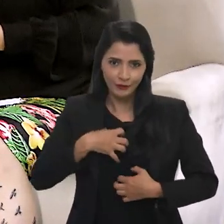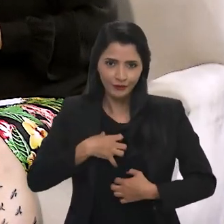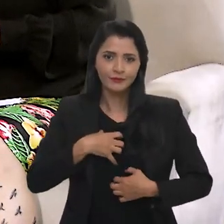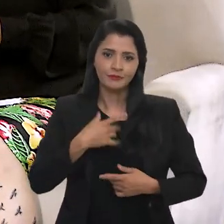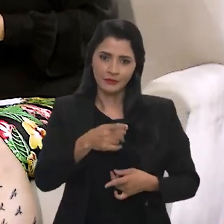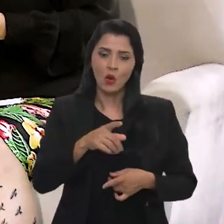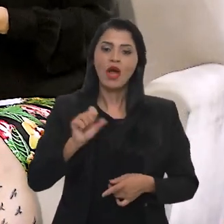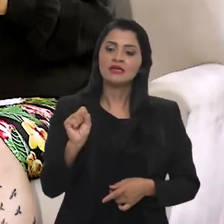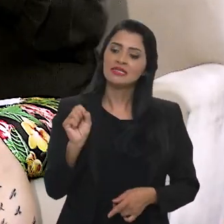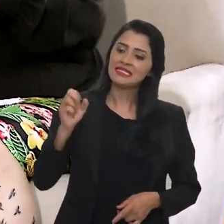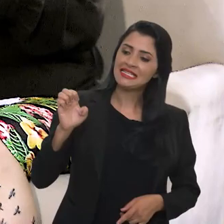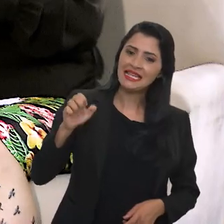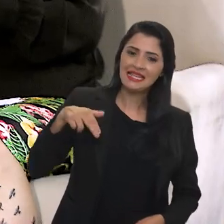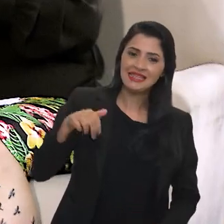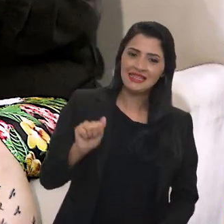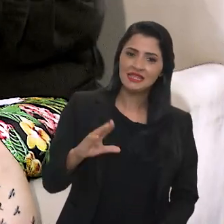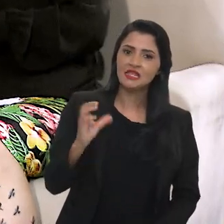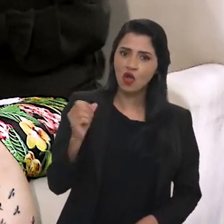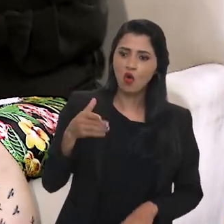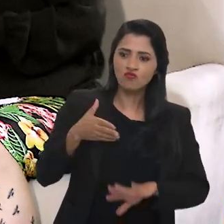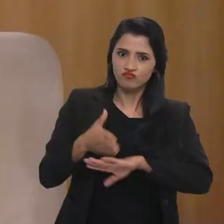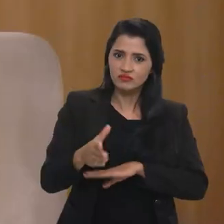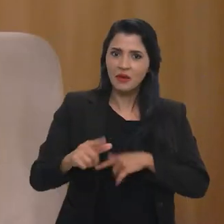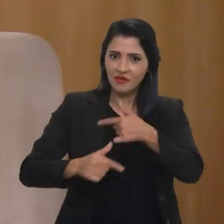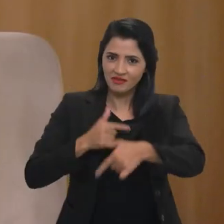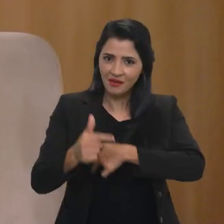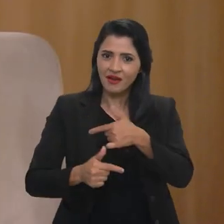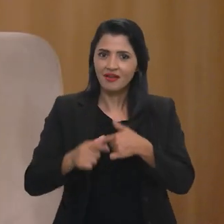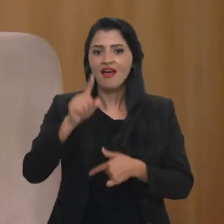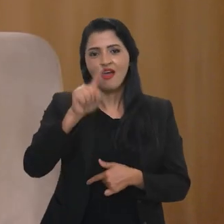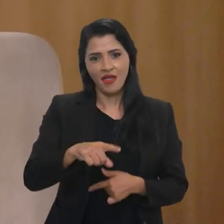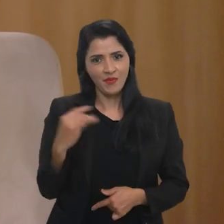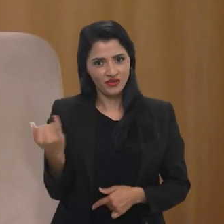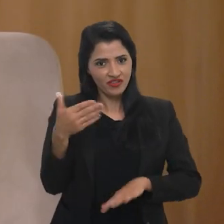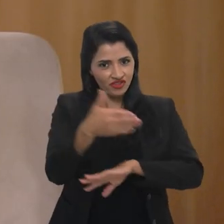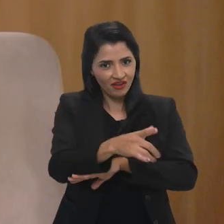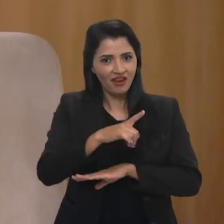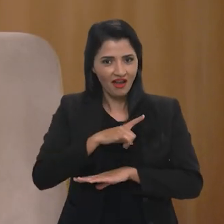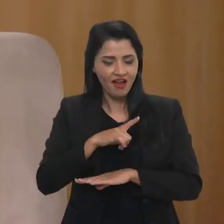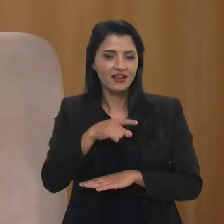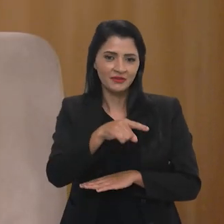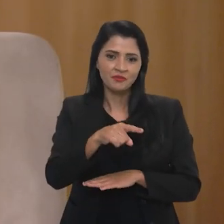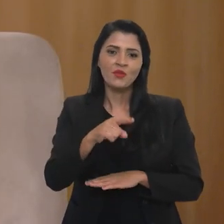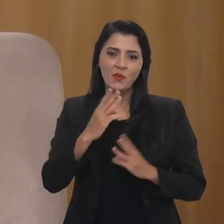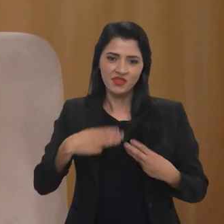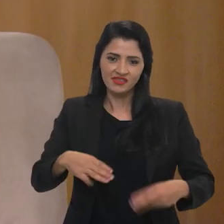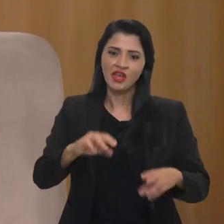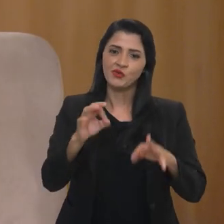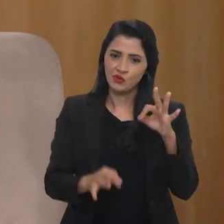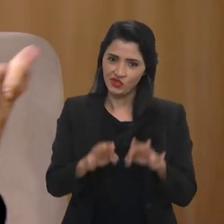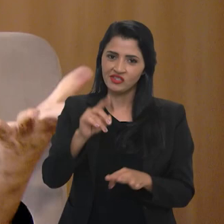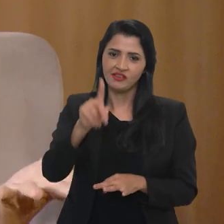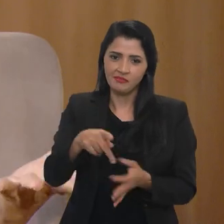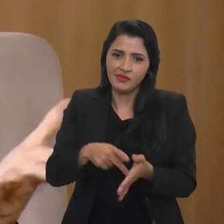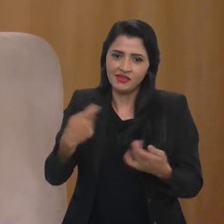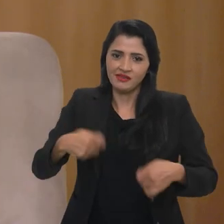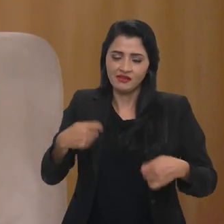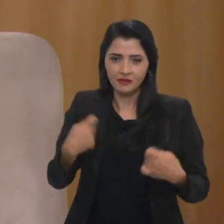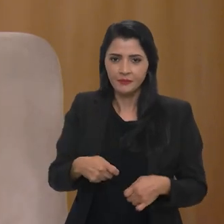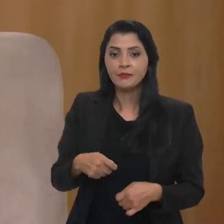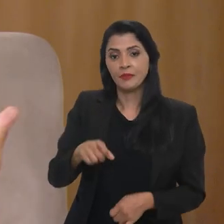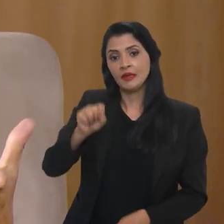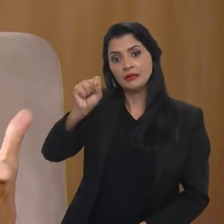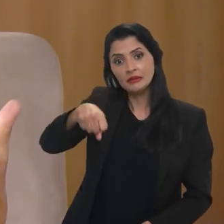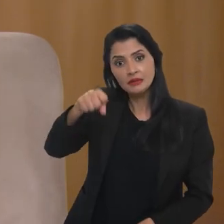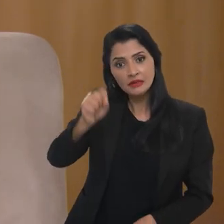Senacom também atua junto, por isso que é fundamental estar no Ministério da Justiça essa ação. Exatamente. A gente tem a questão da proteção de dados,